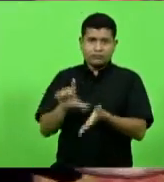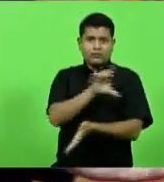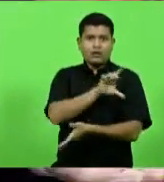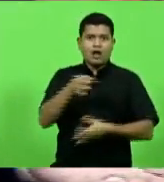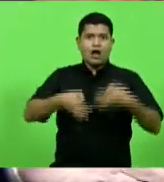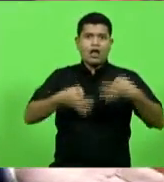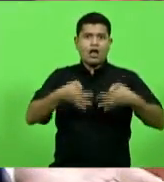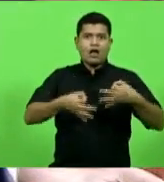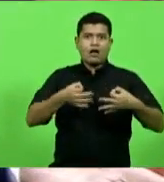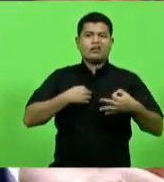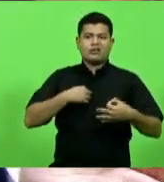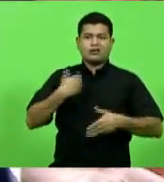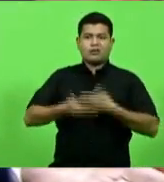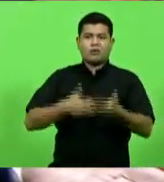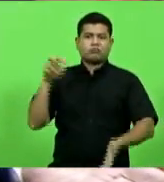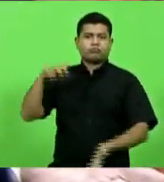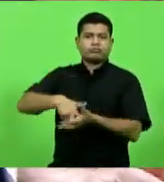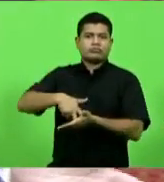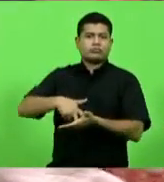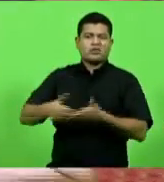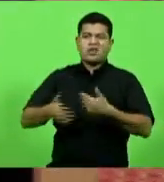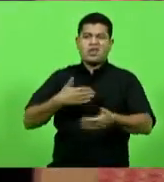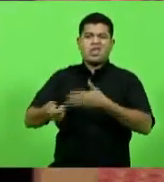e condenar de qualquer jeito,